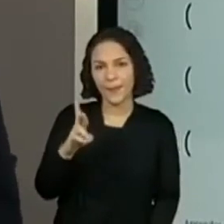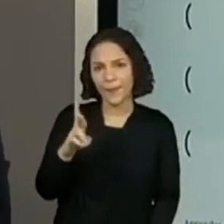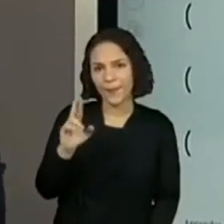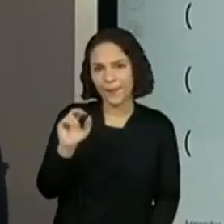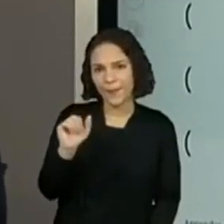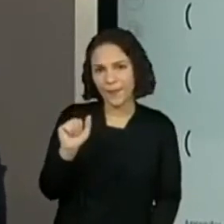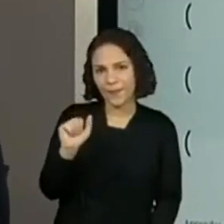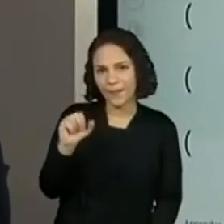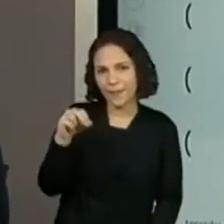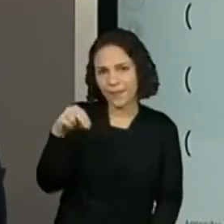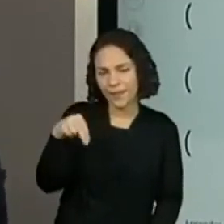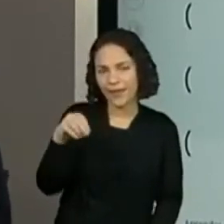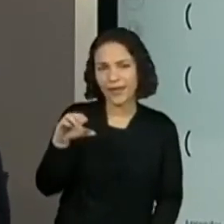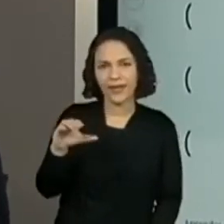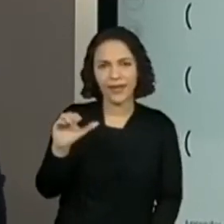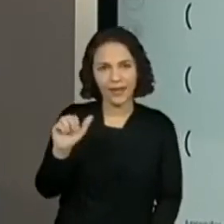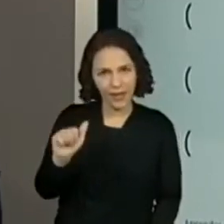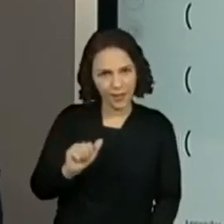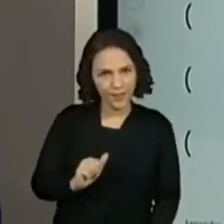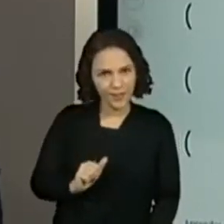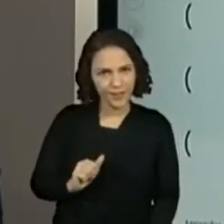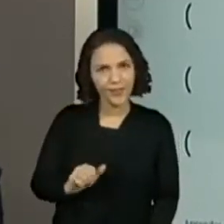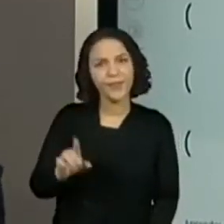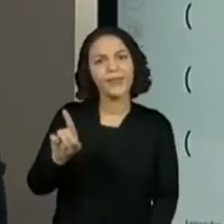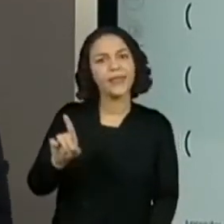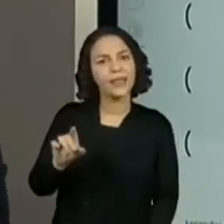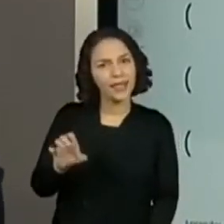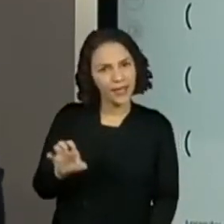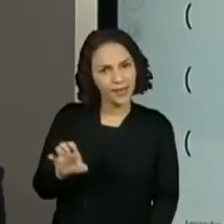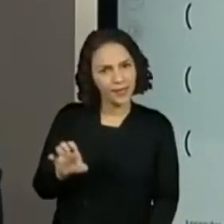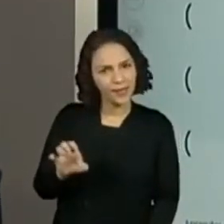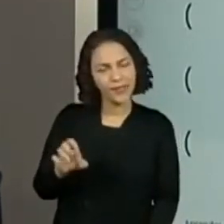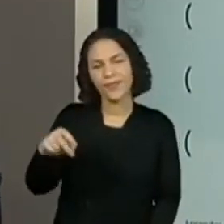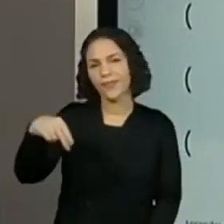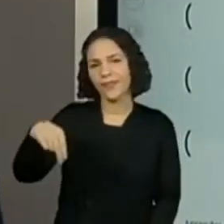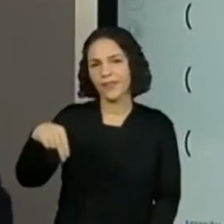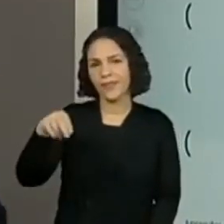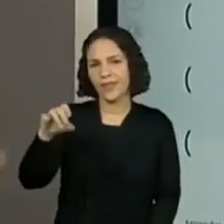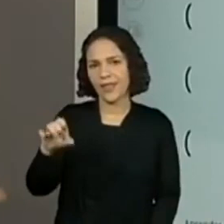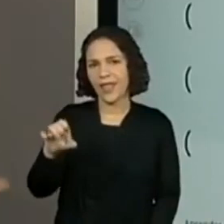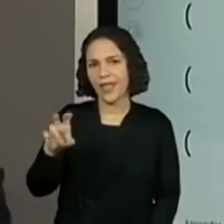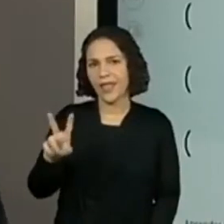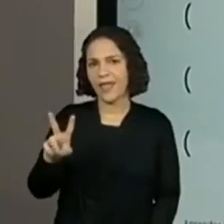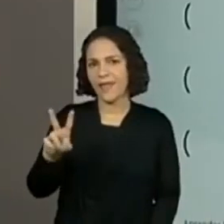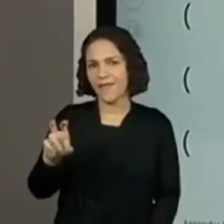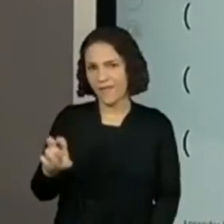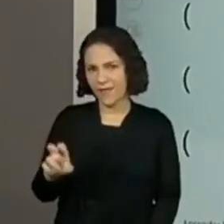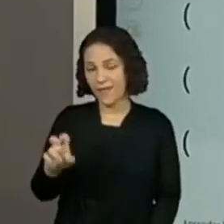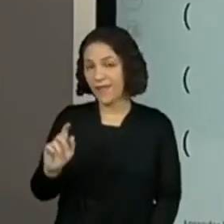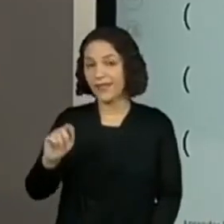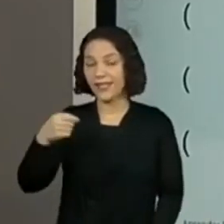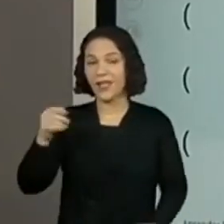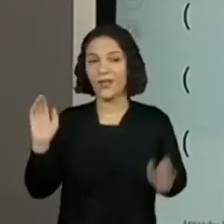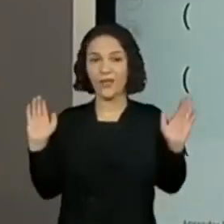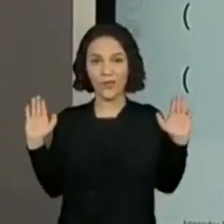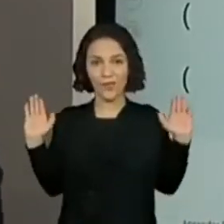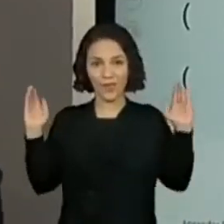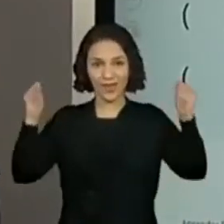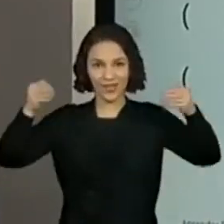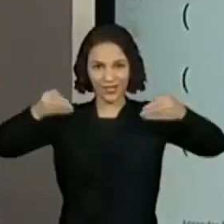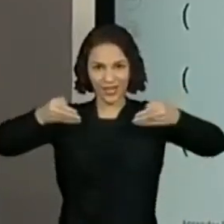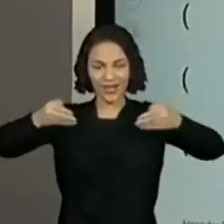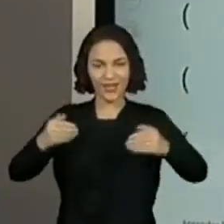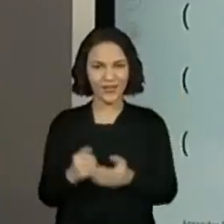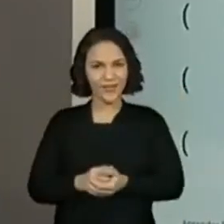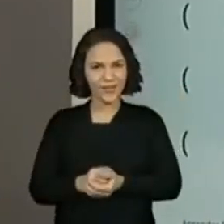Quais as boas dicas, quais as boas pistas para a gente descobrir onde está escrito Branca